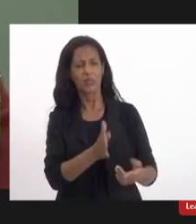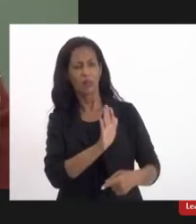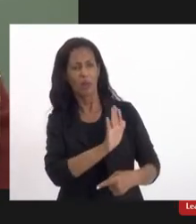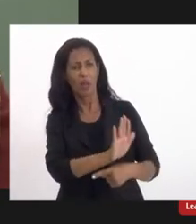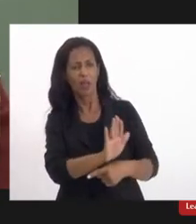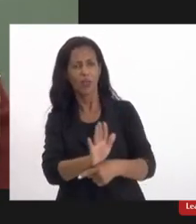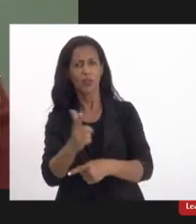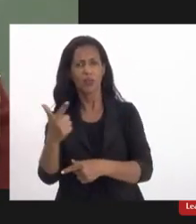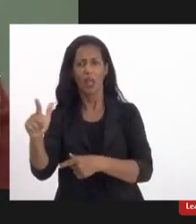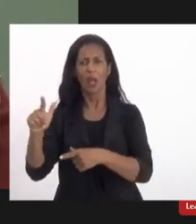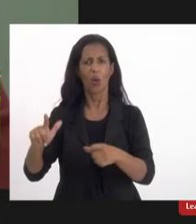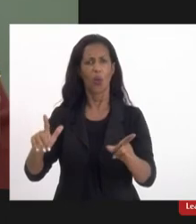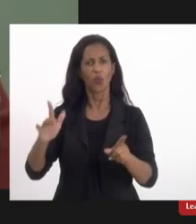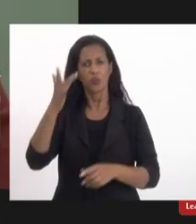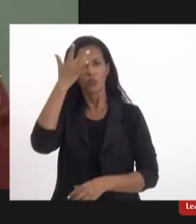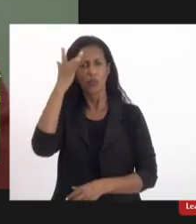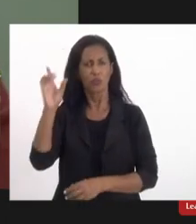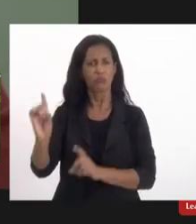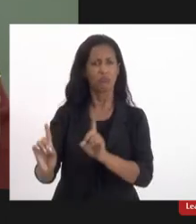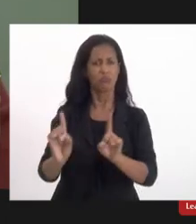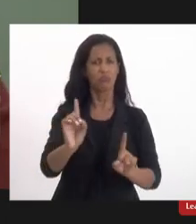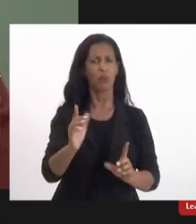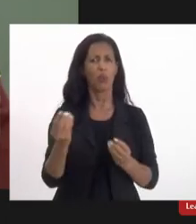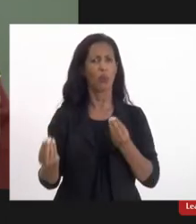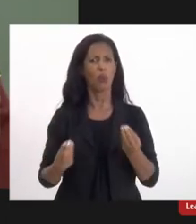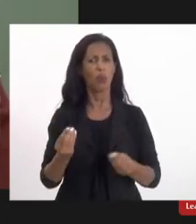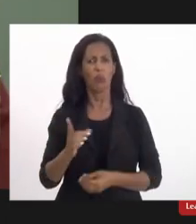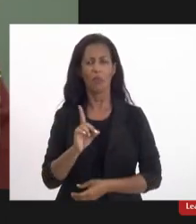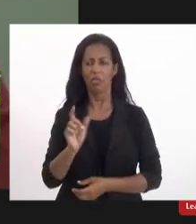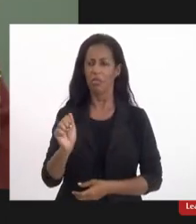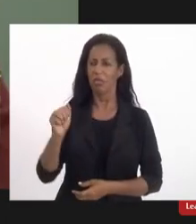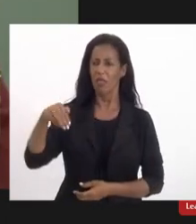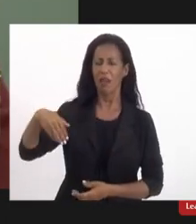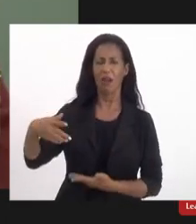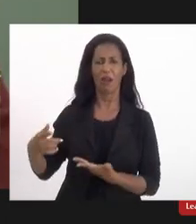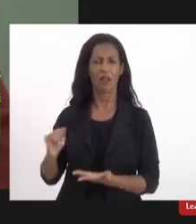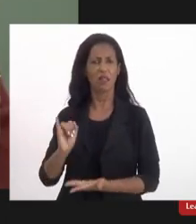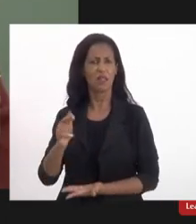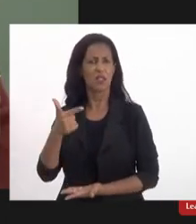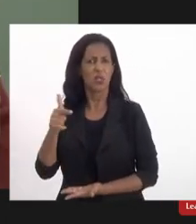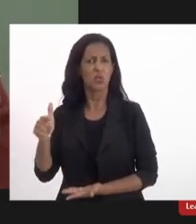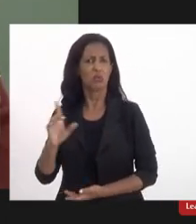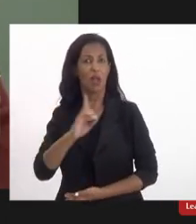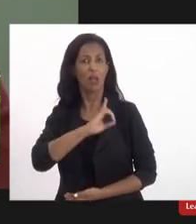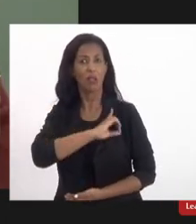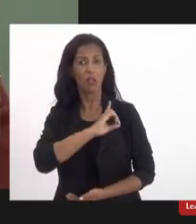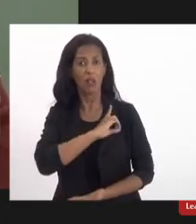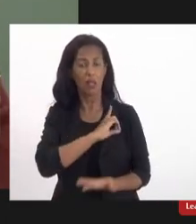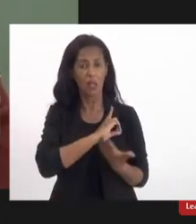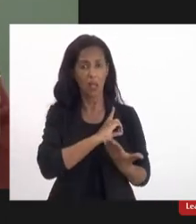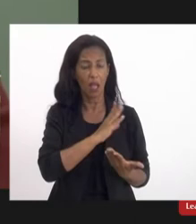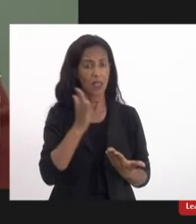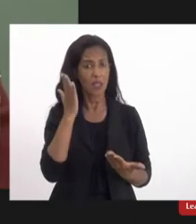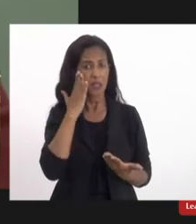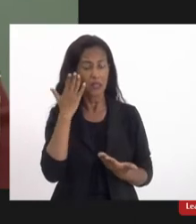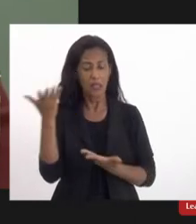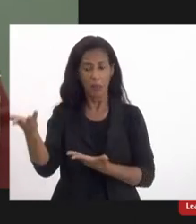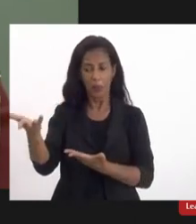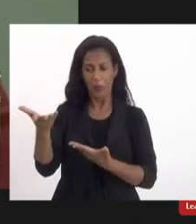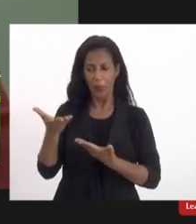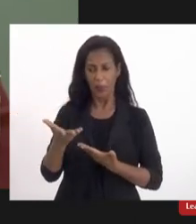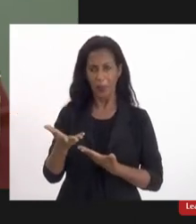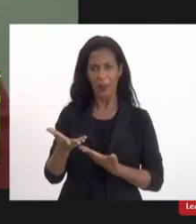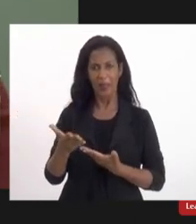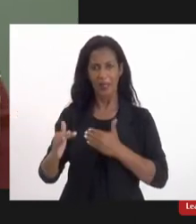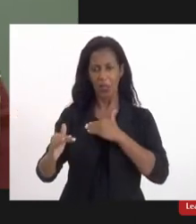a outra com deficiência, não adianta a gente ter DEAN, SINA DEAN, a gente não tem uma delegada que saiba recepcionar